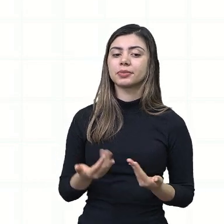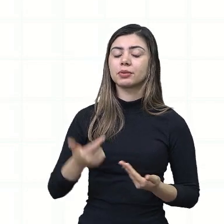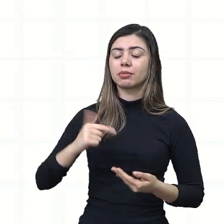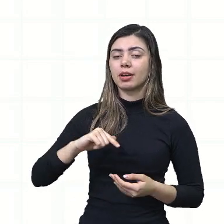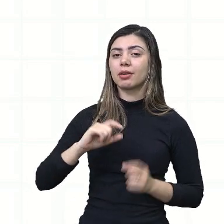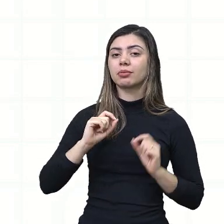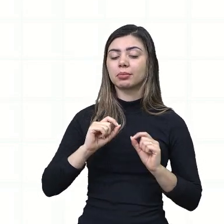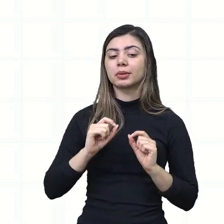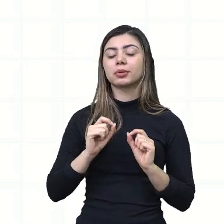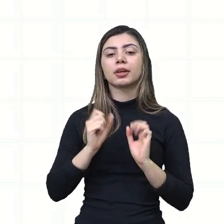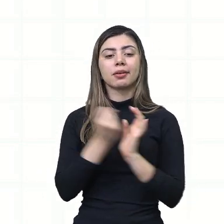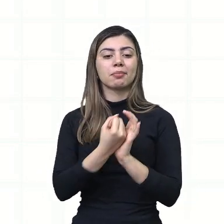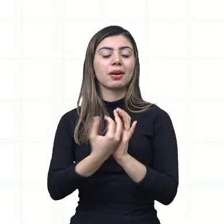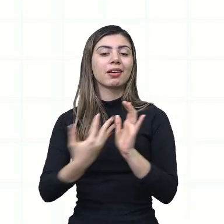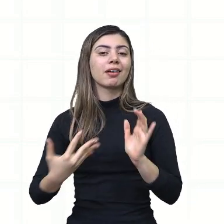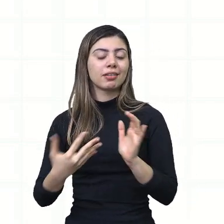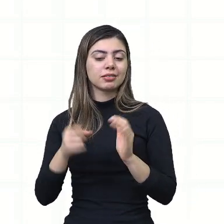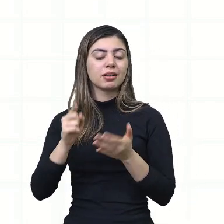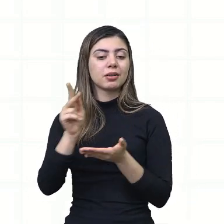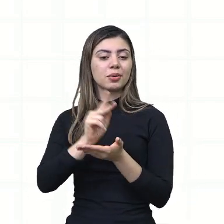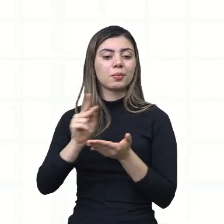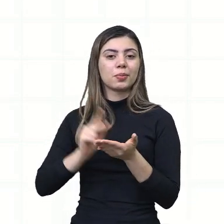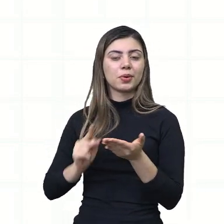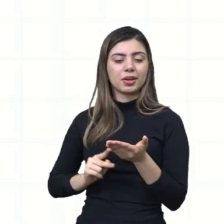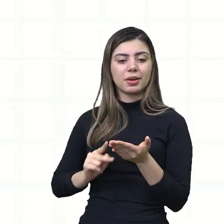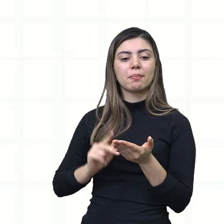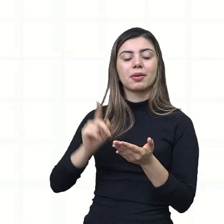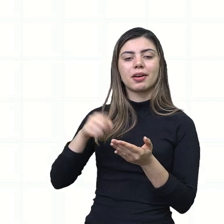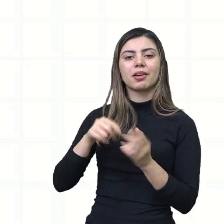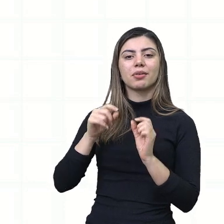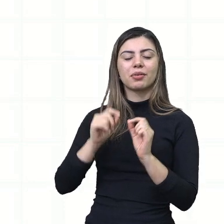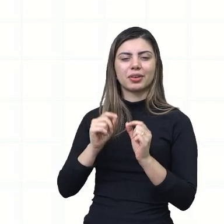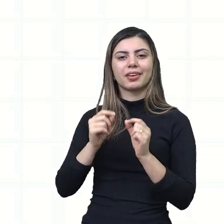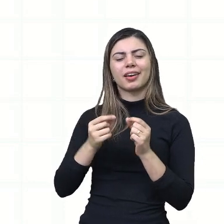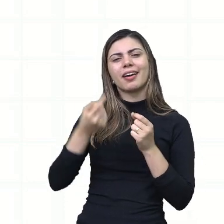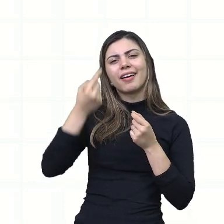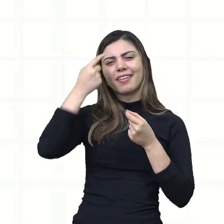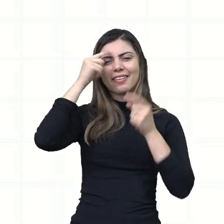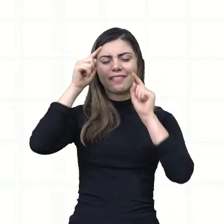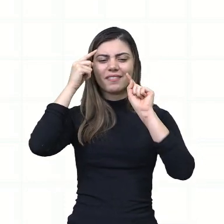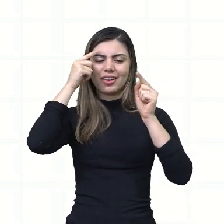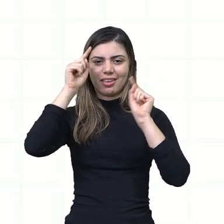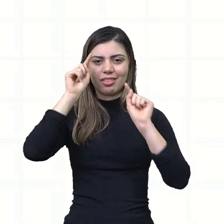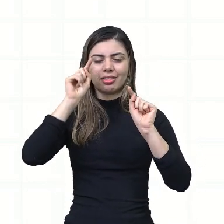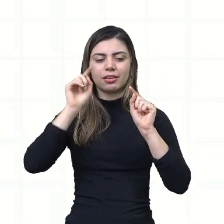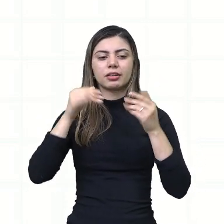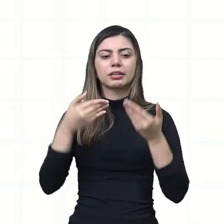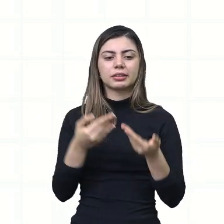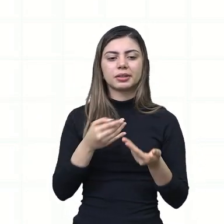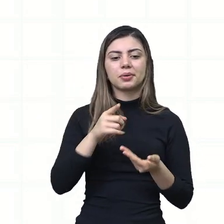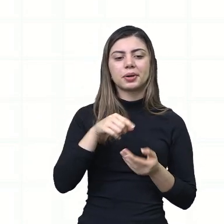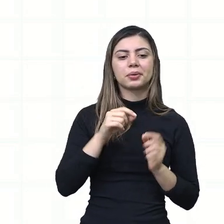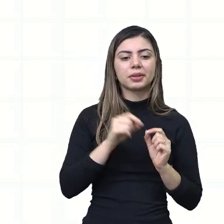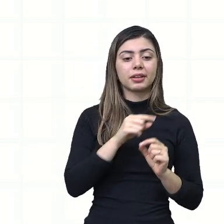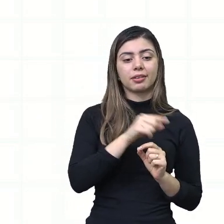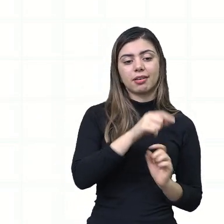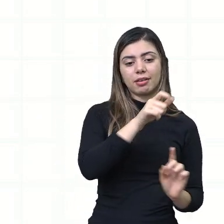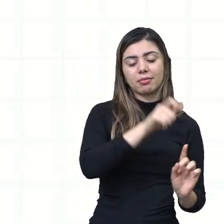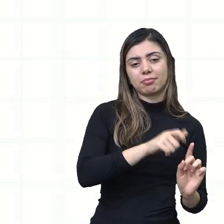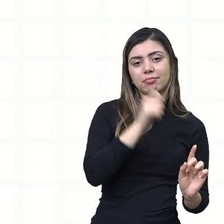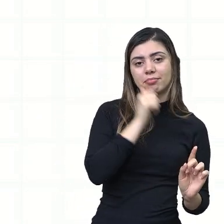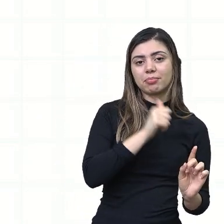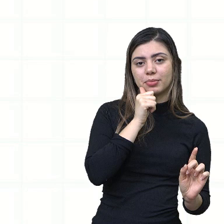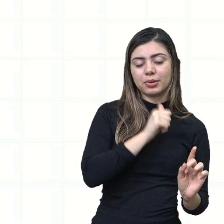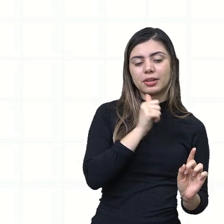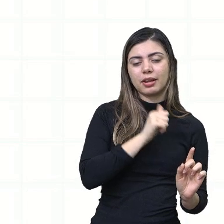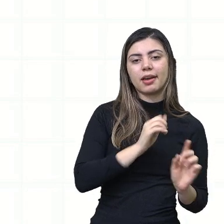característica do poema também trabalhar com a ficcionalidade, que é a ficção. Ou seja, essa mulher, ela representa as